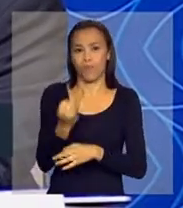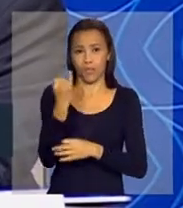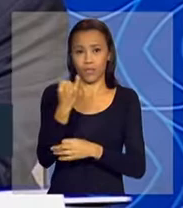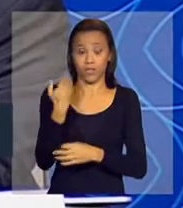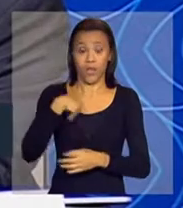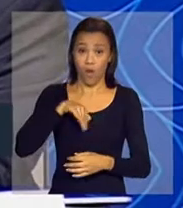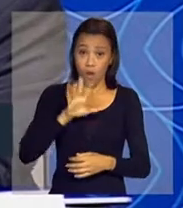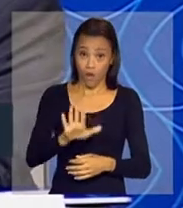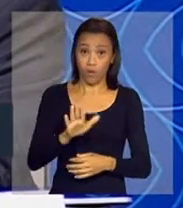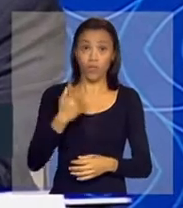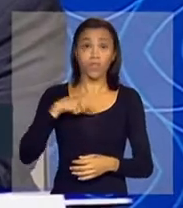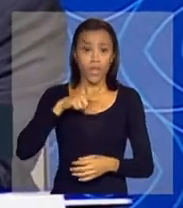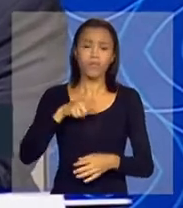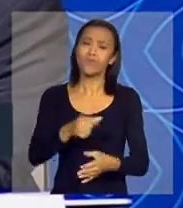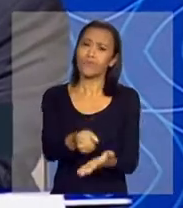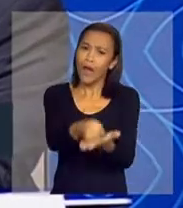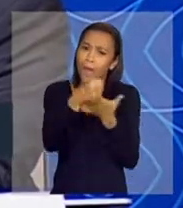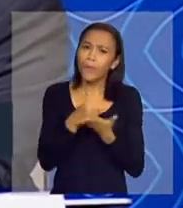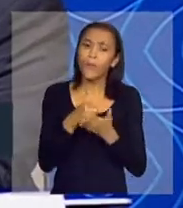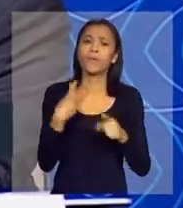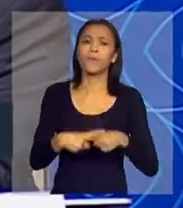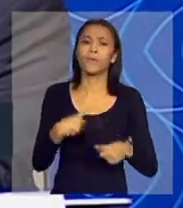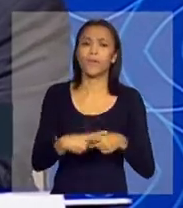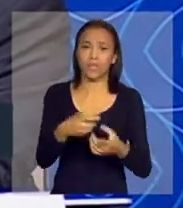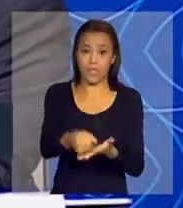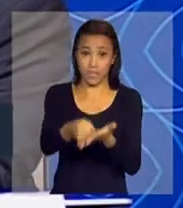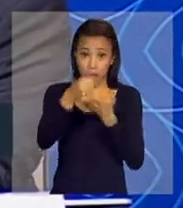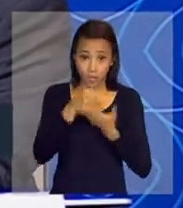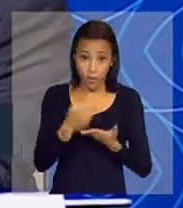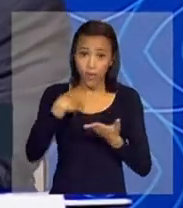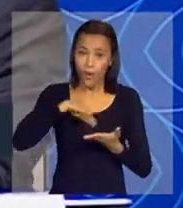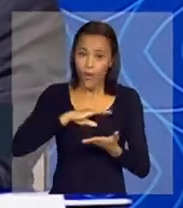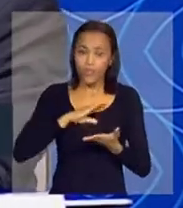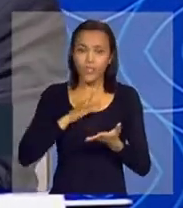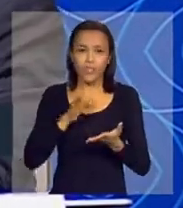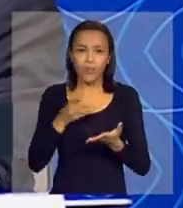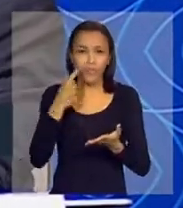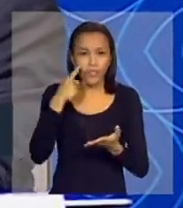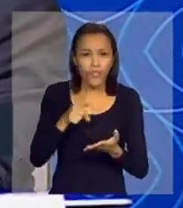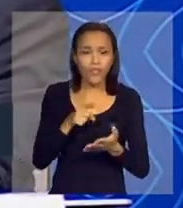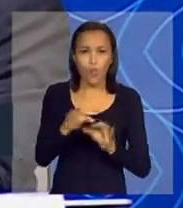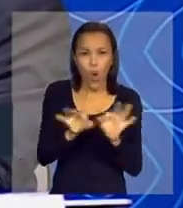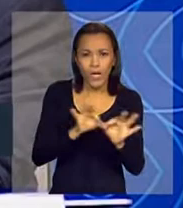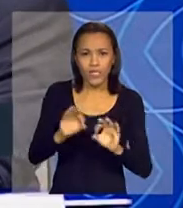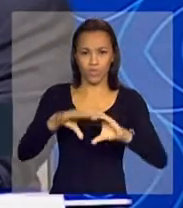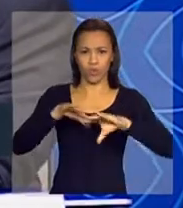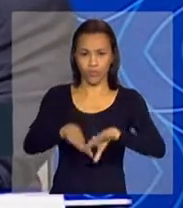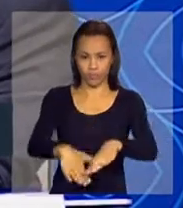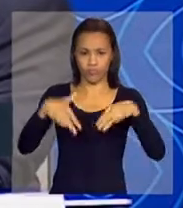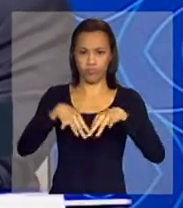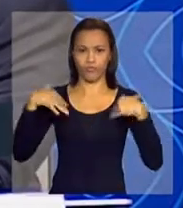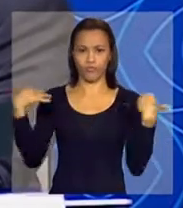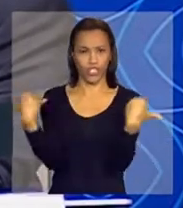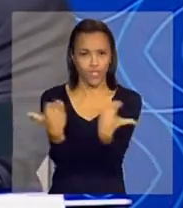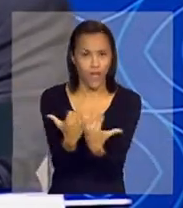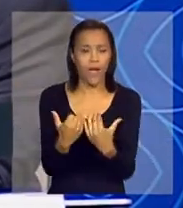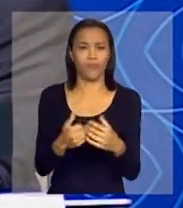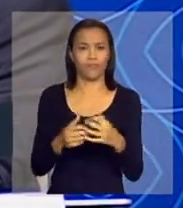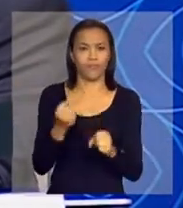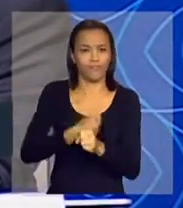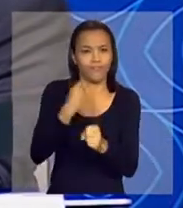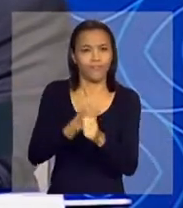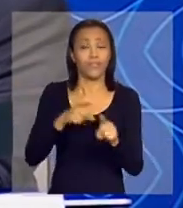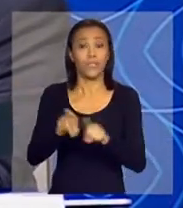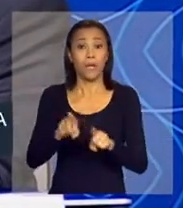Nós temos, esse apoio é muito importante por quê? Até porque nós estamos cuidando muito mais de estádios, hotéis, os lugares oficiais onde vão